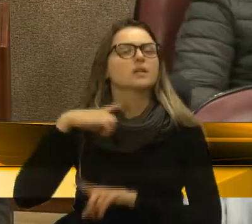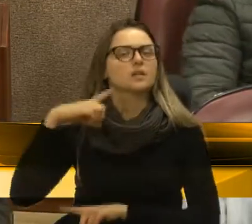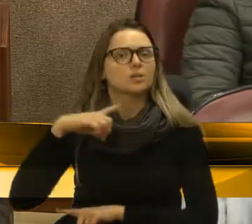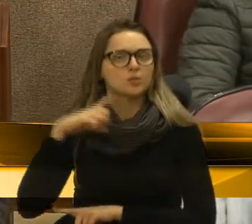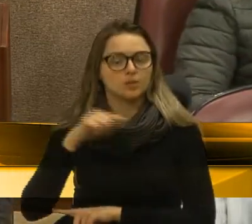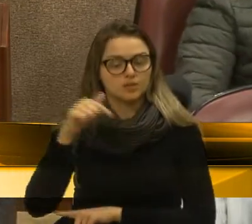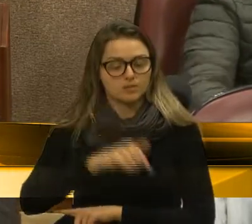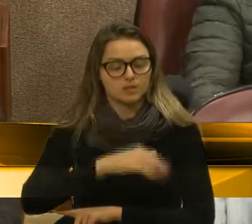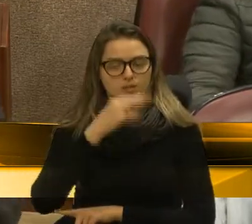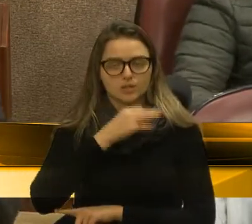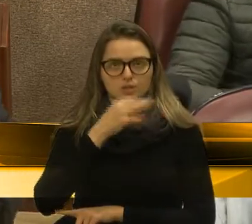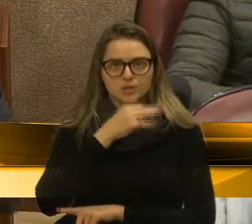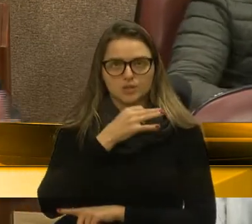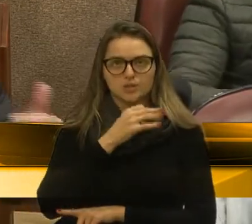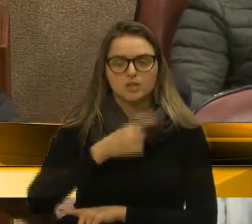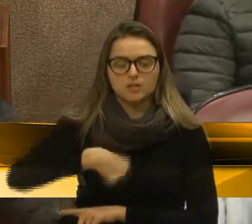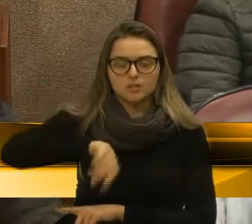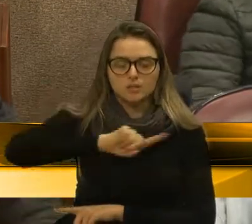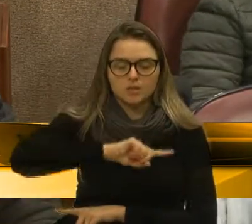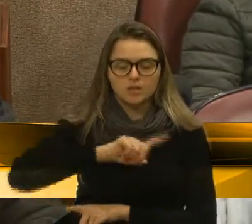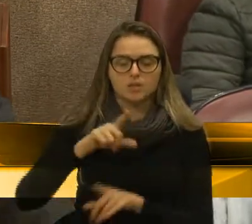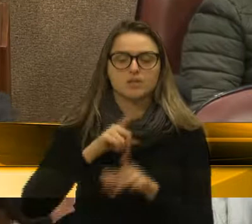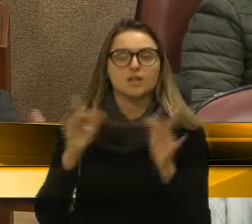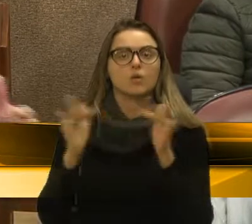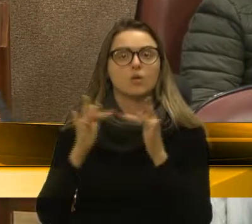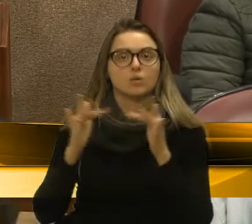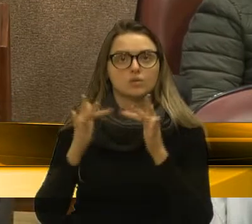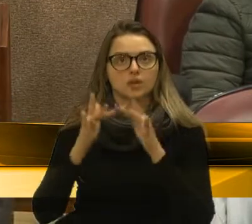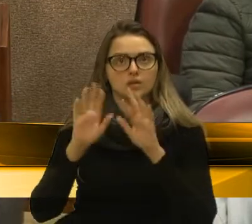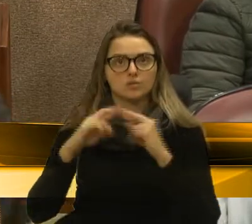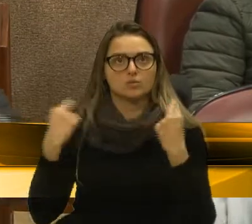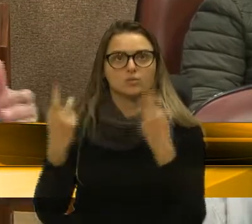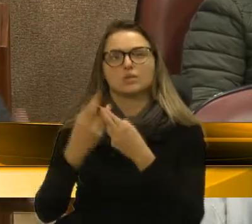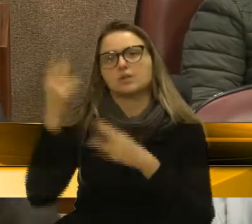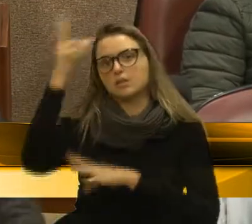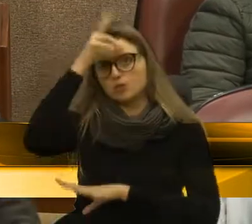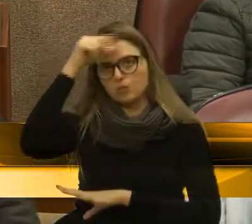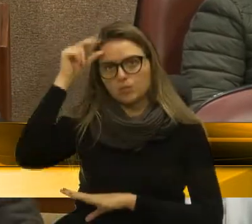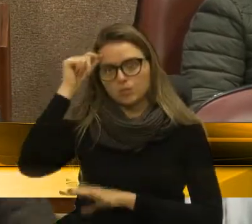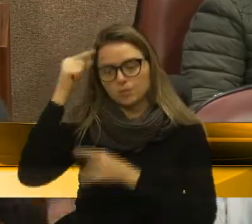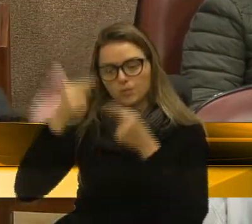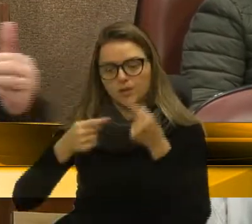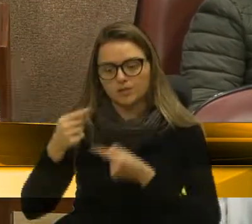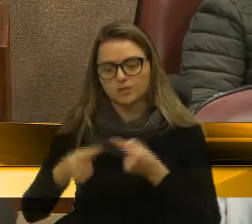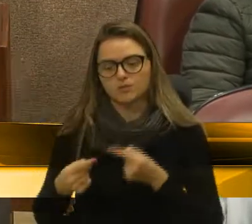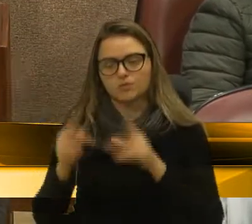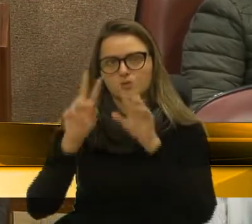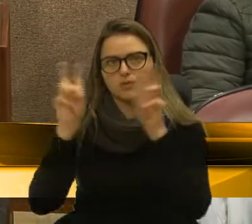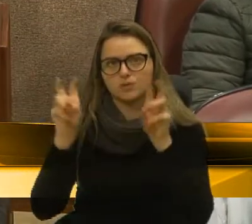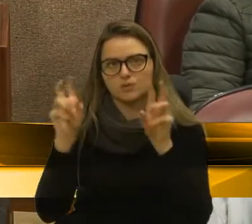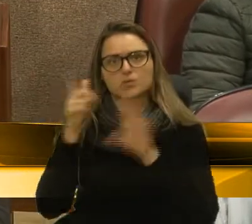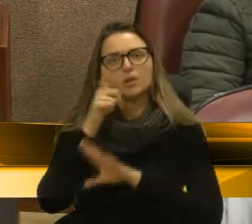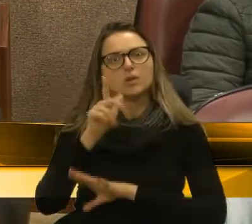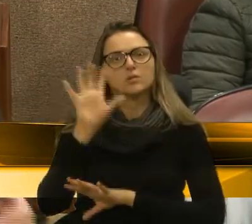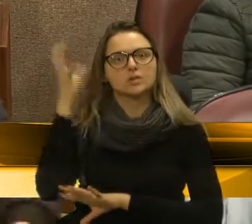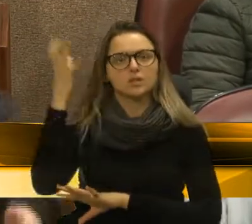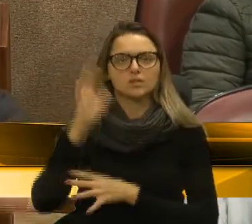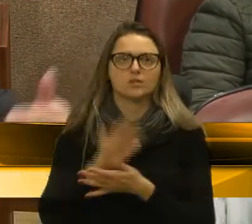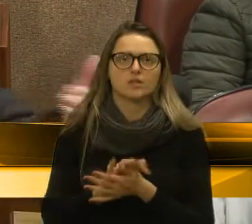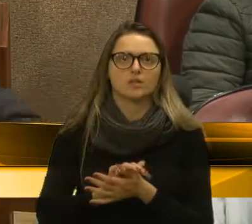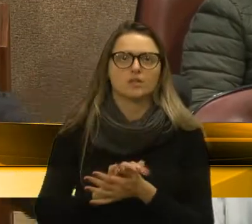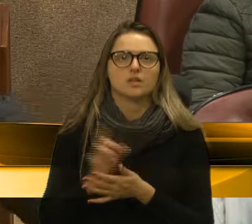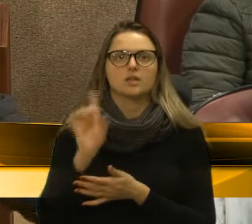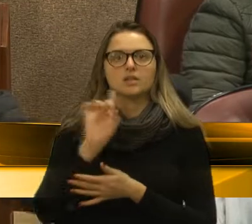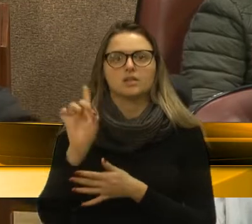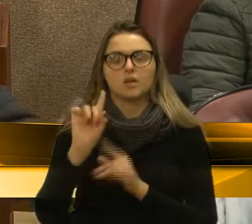Caxias do Sul, para nos acolher com uma audiência pública para debater esse tema, para uma solução, não para